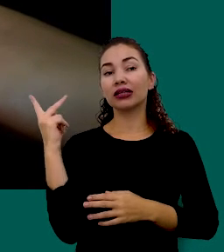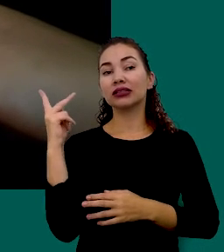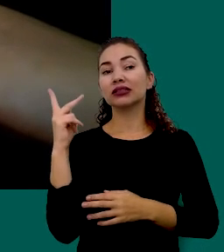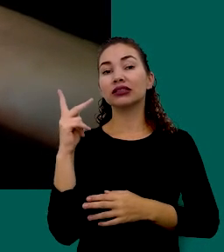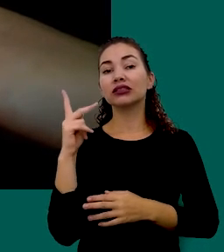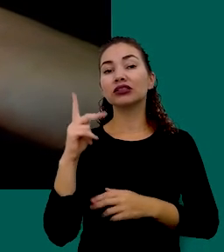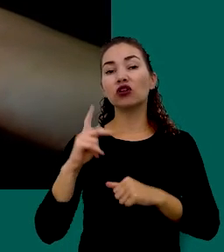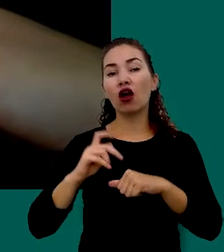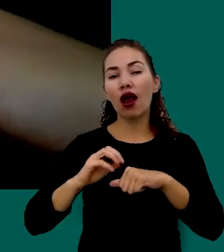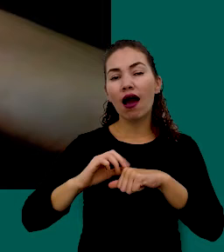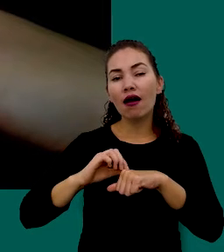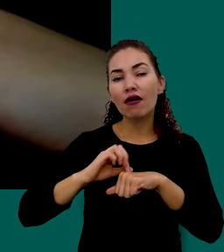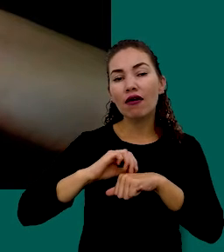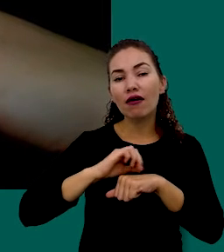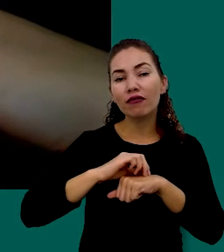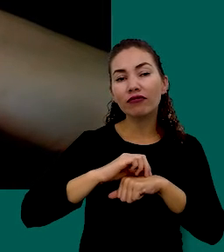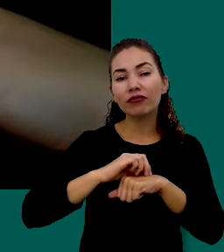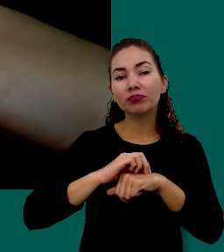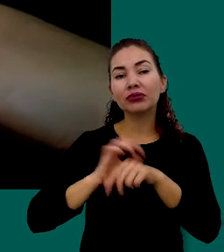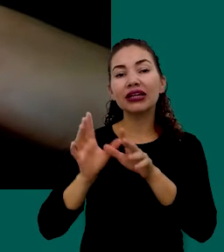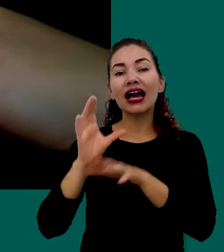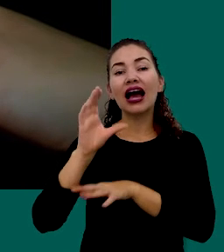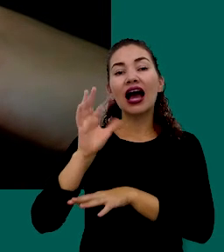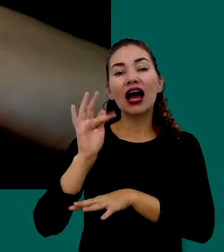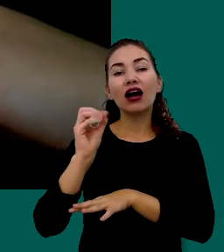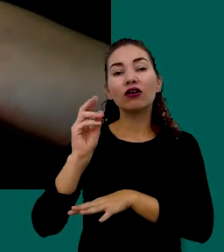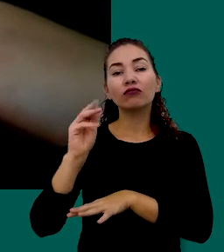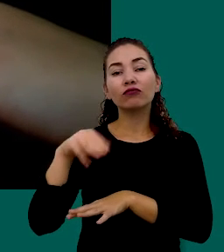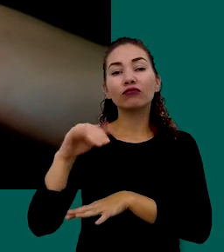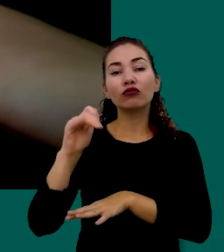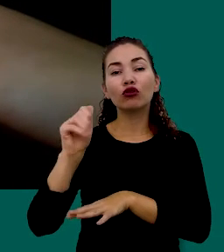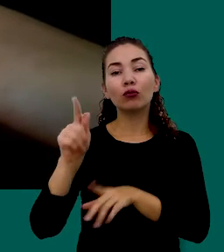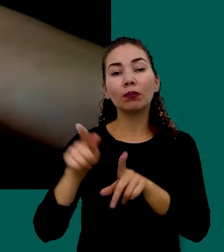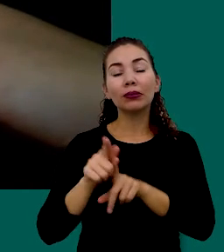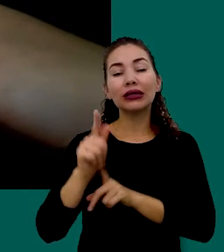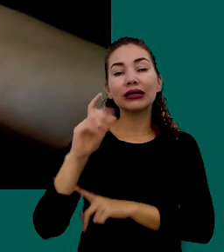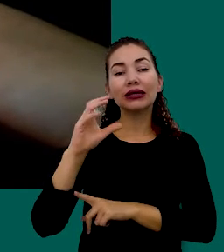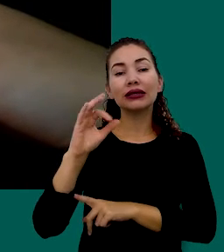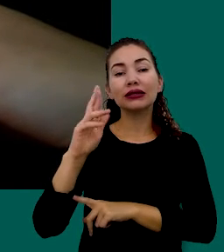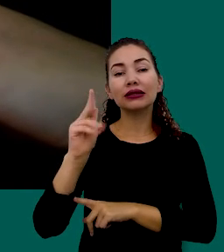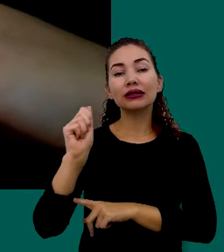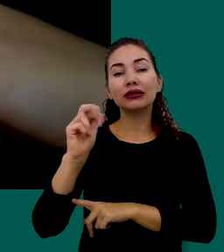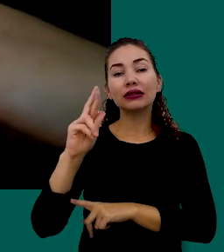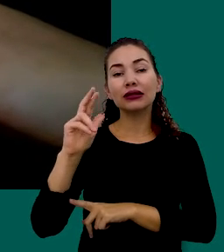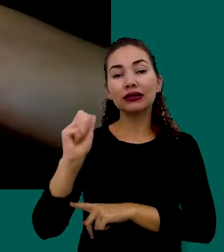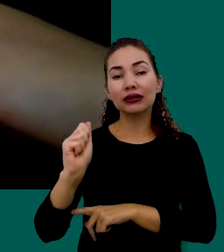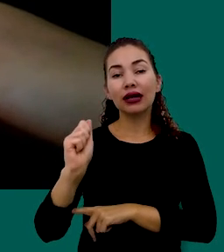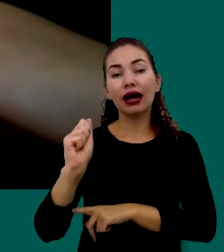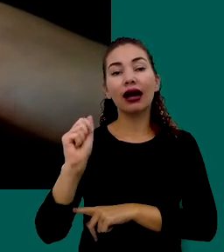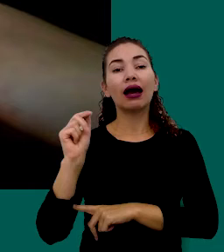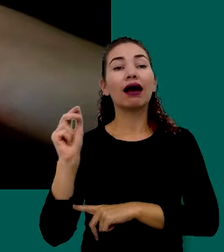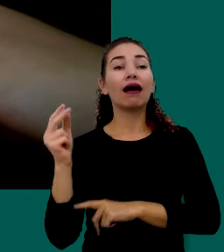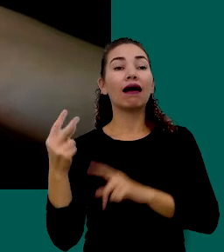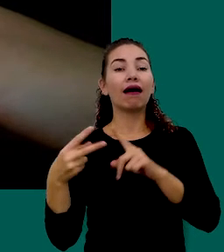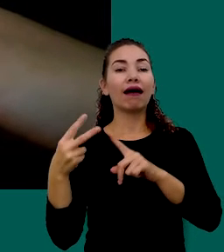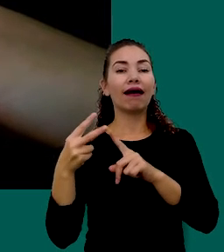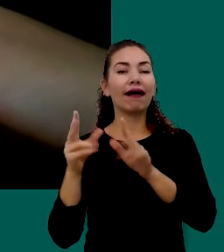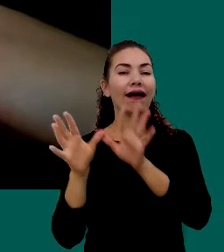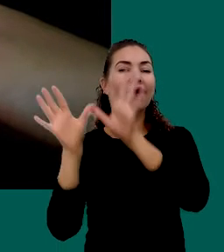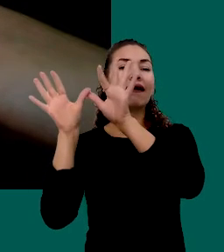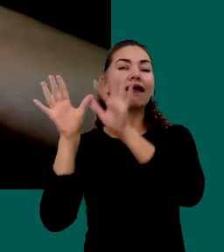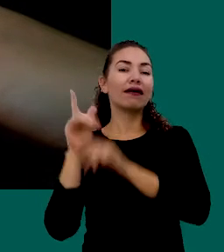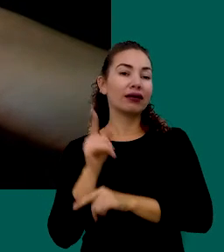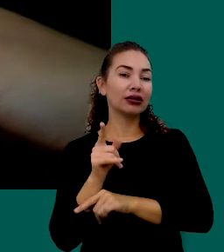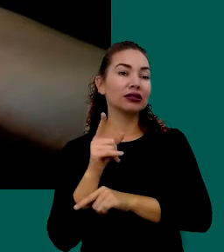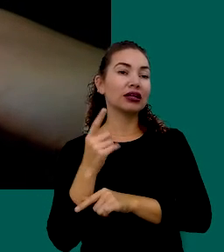Formiga E da Cigarra Ela Exemplifica Muito Bem Uma Questão Que